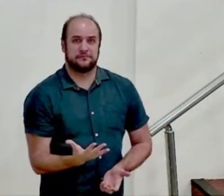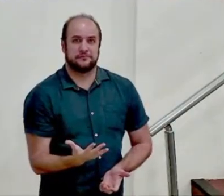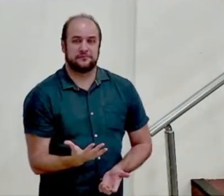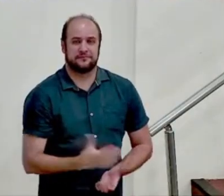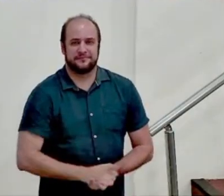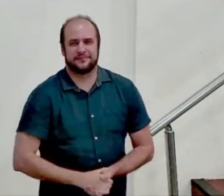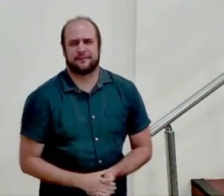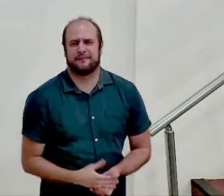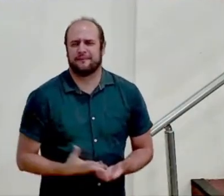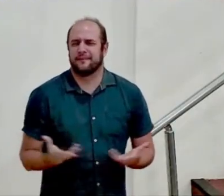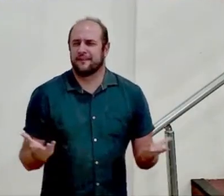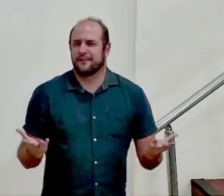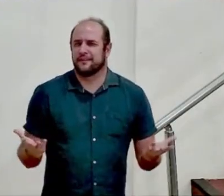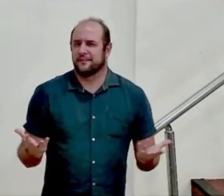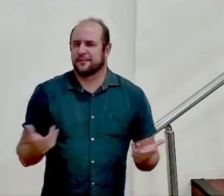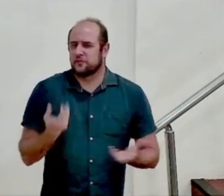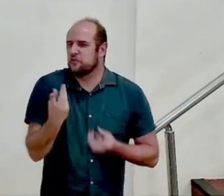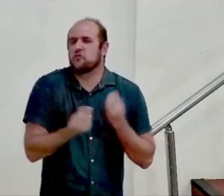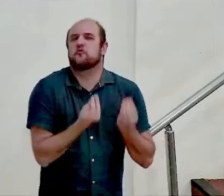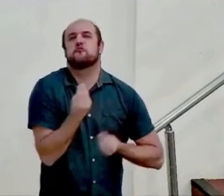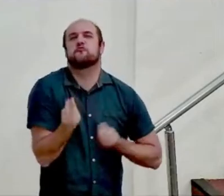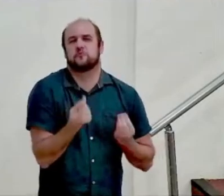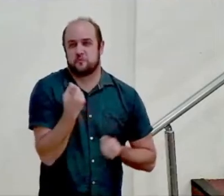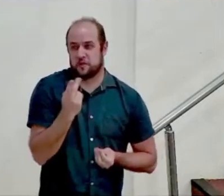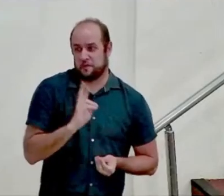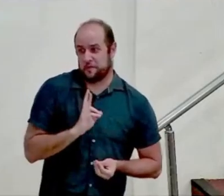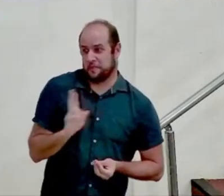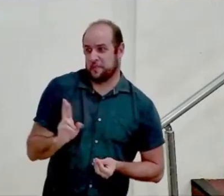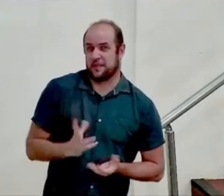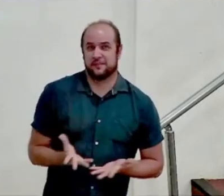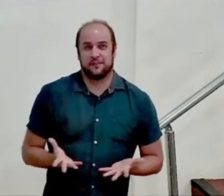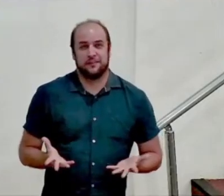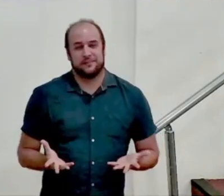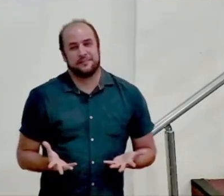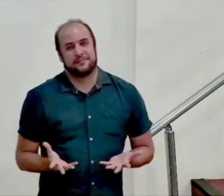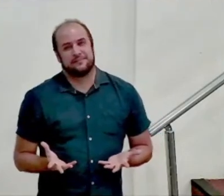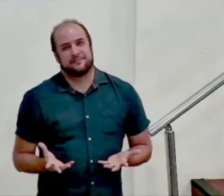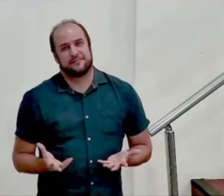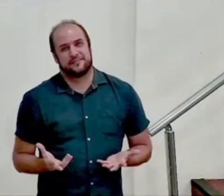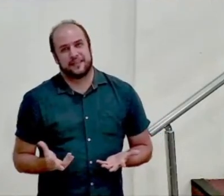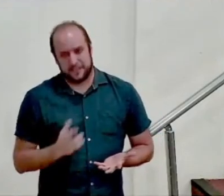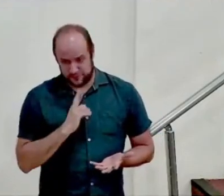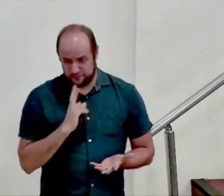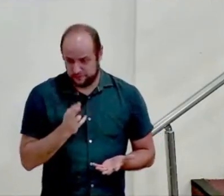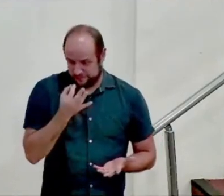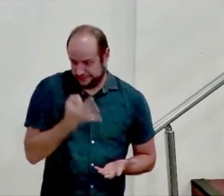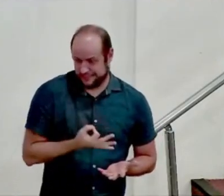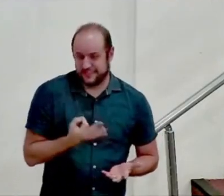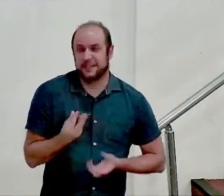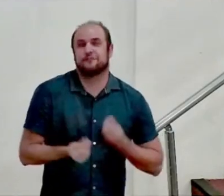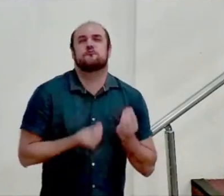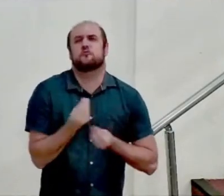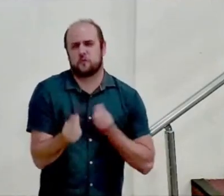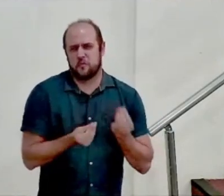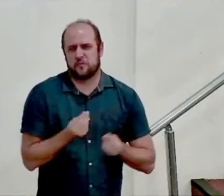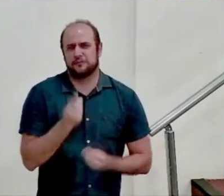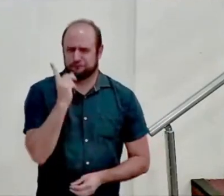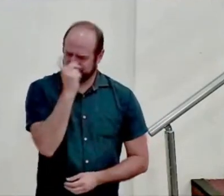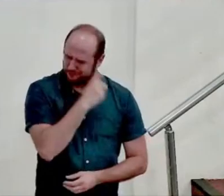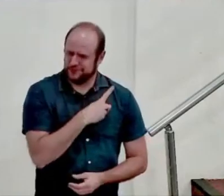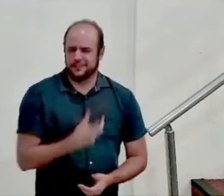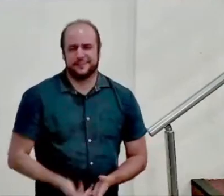Como é que você sai de onde você está para uma resposta a esse tipo de pergunta?